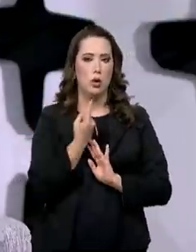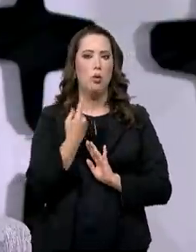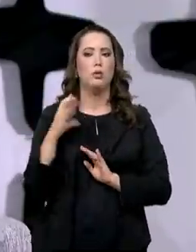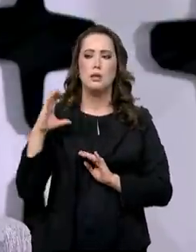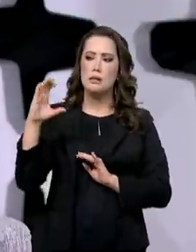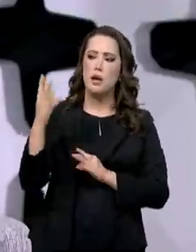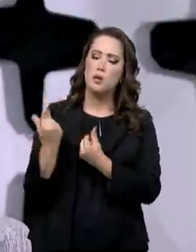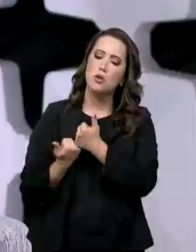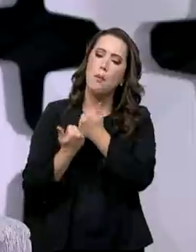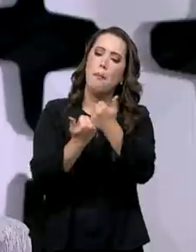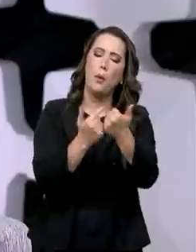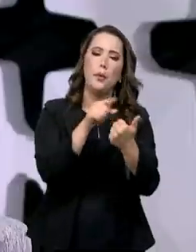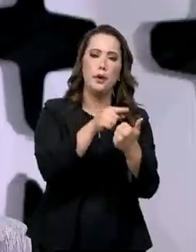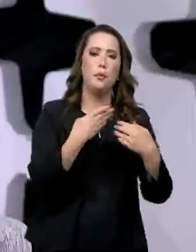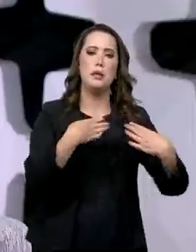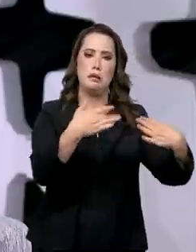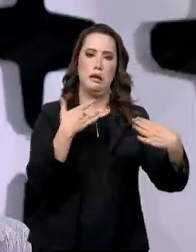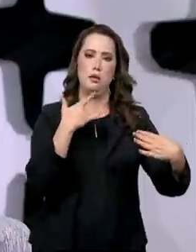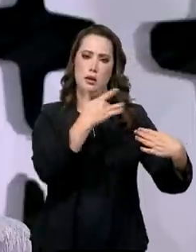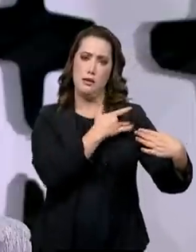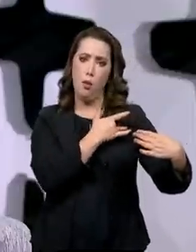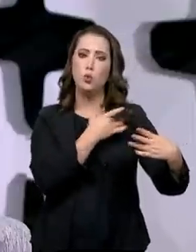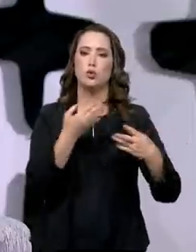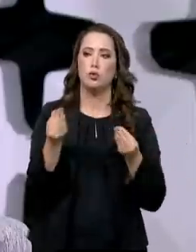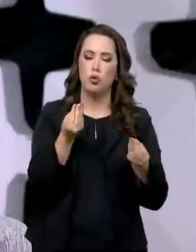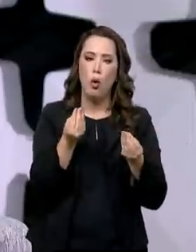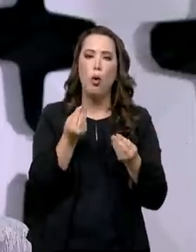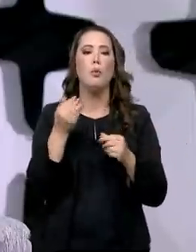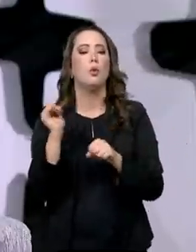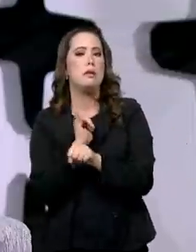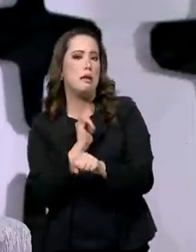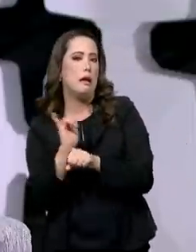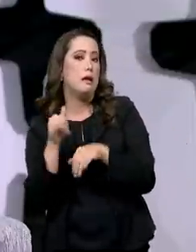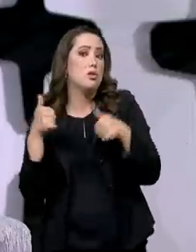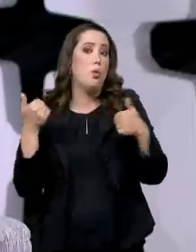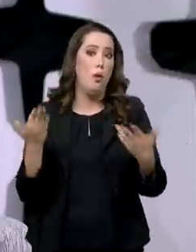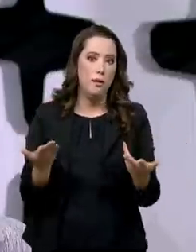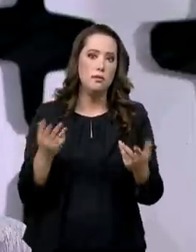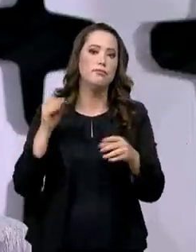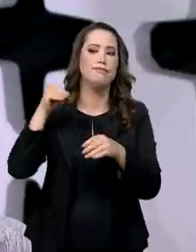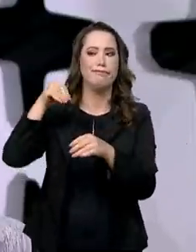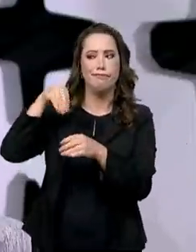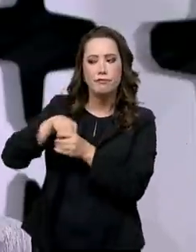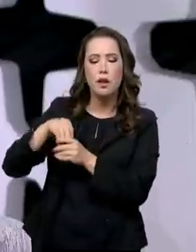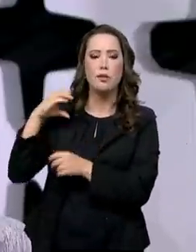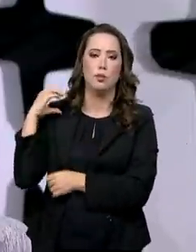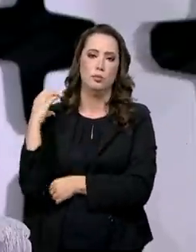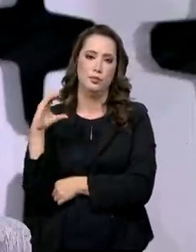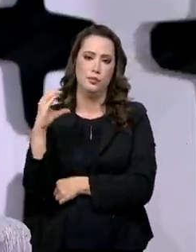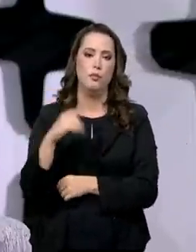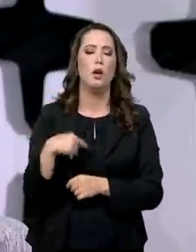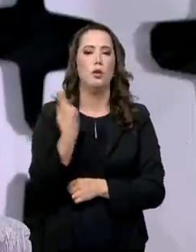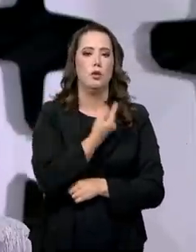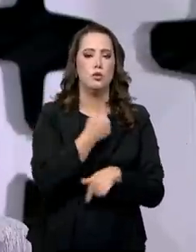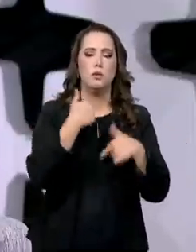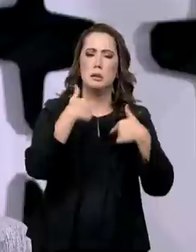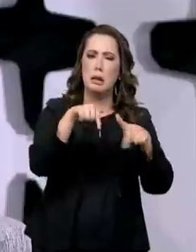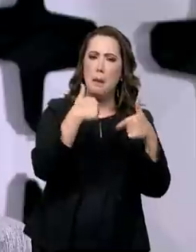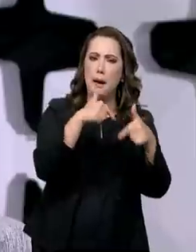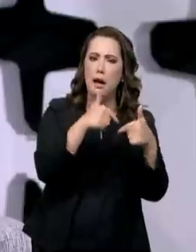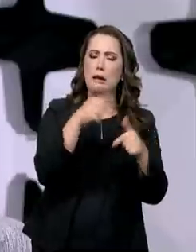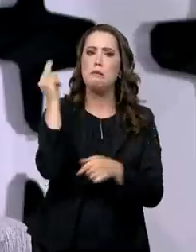Então, dentro dessa estratégia, nós tivemos ações que foram emergenciais e ações continuadas. Nas ações